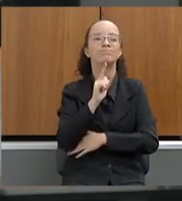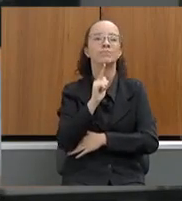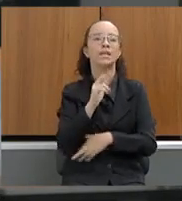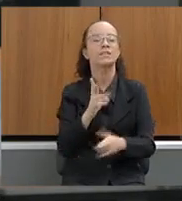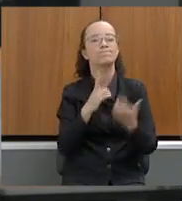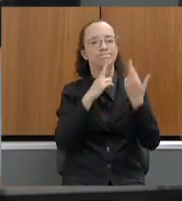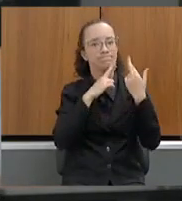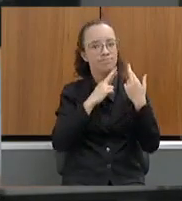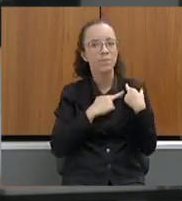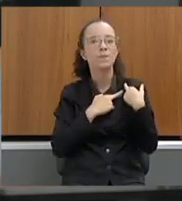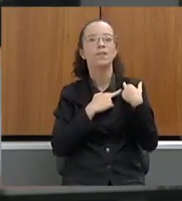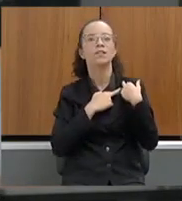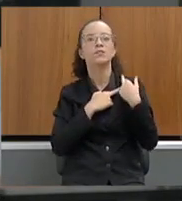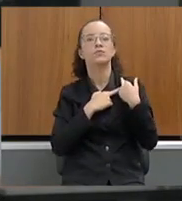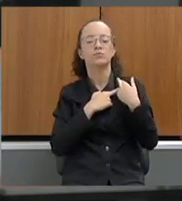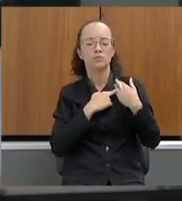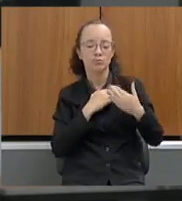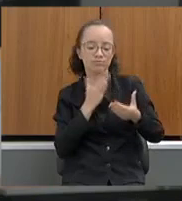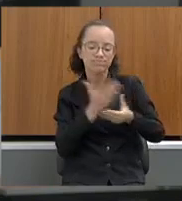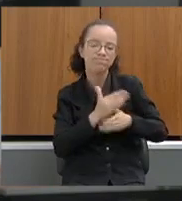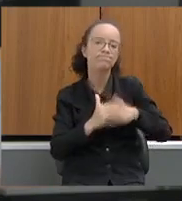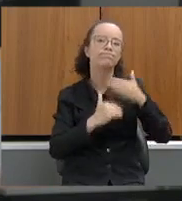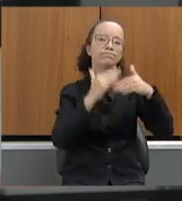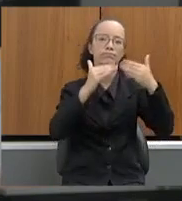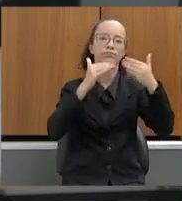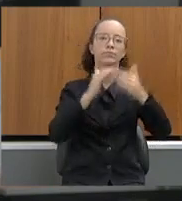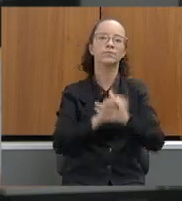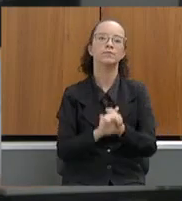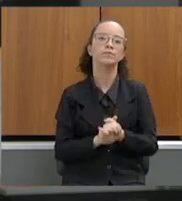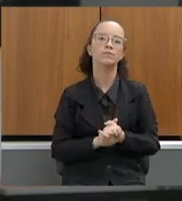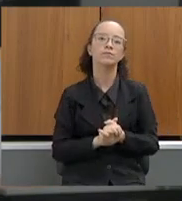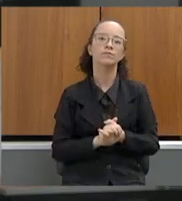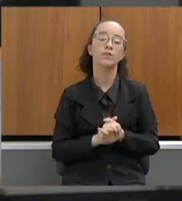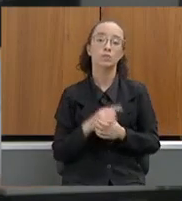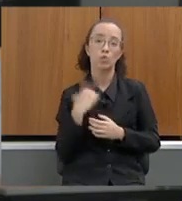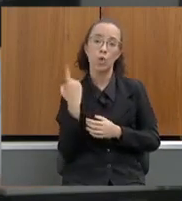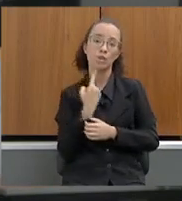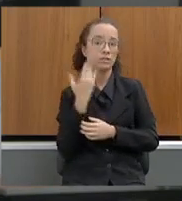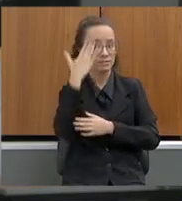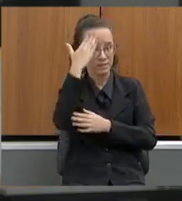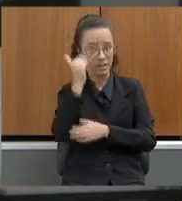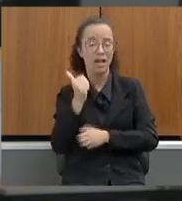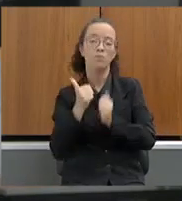processos. A gente sabe e acompanho